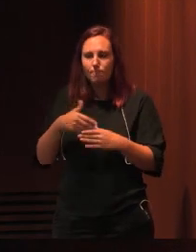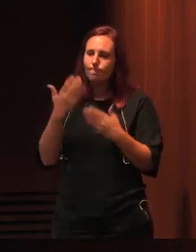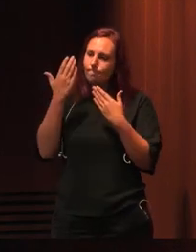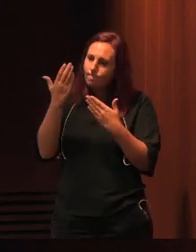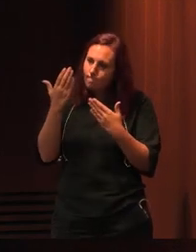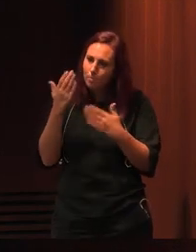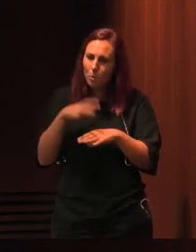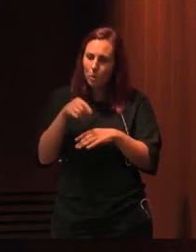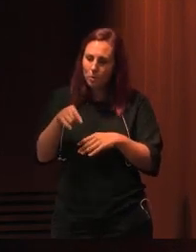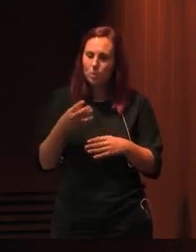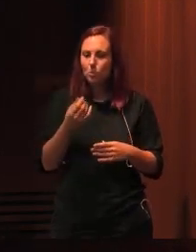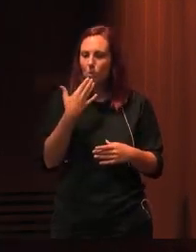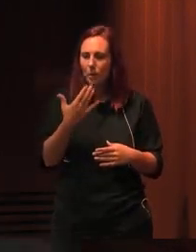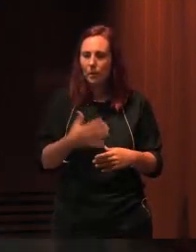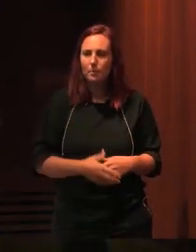vivamente por isso. Muito obrigado.